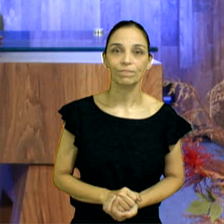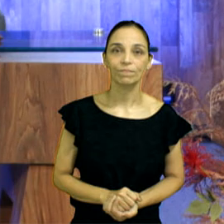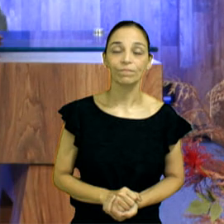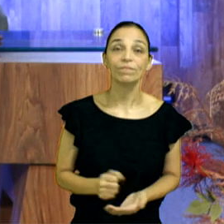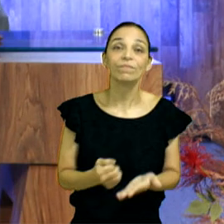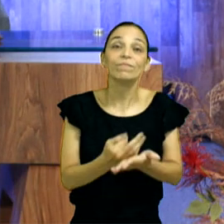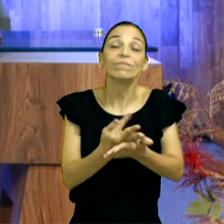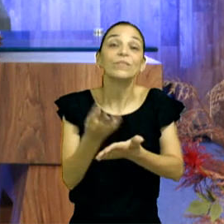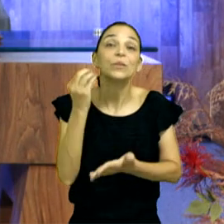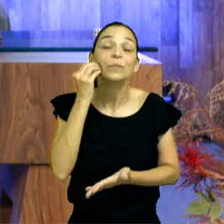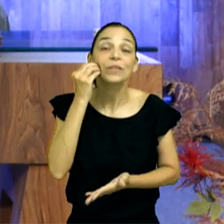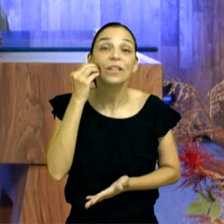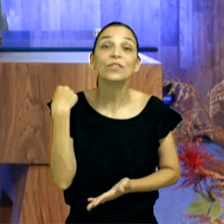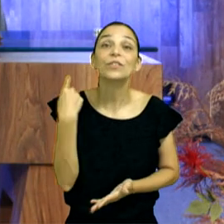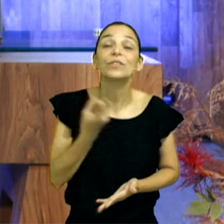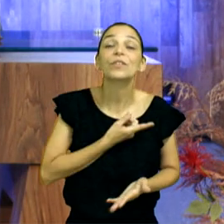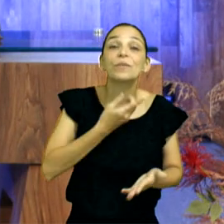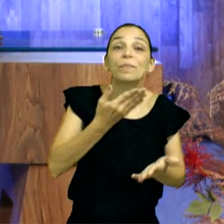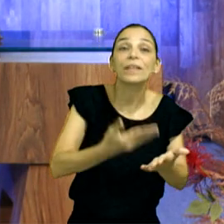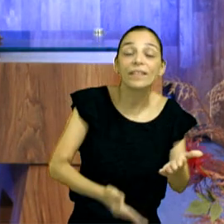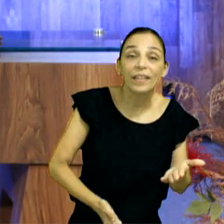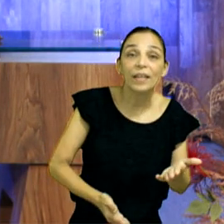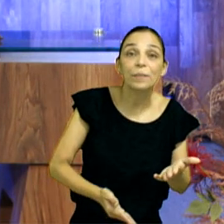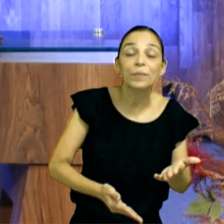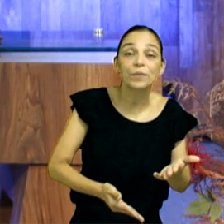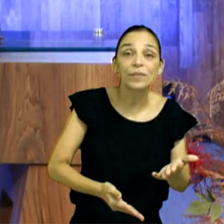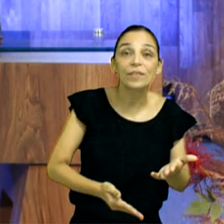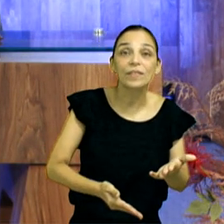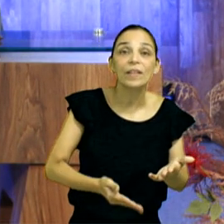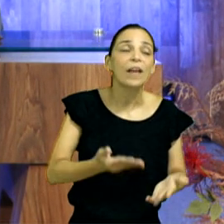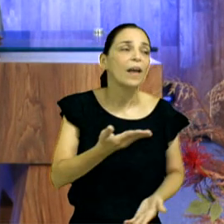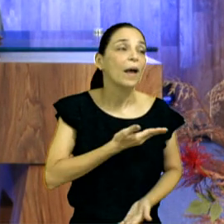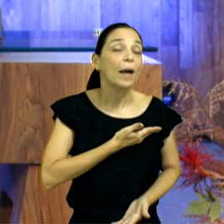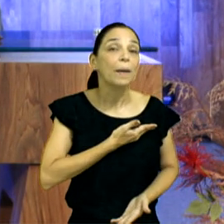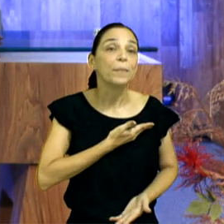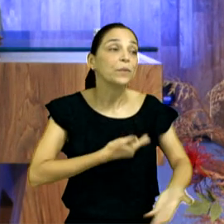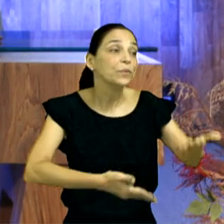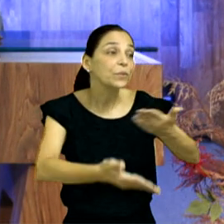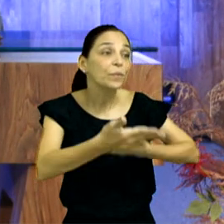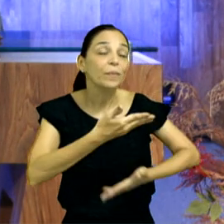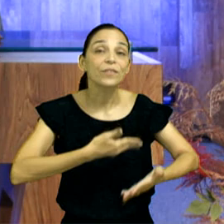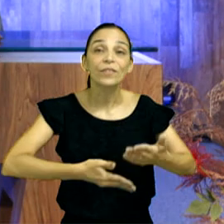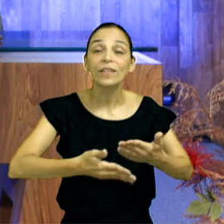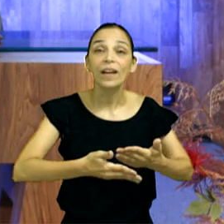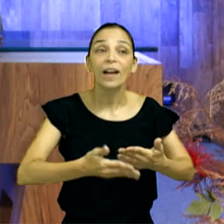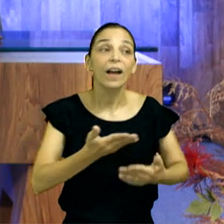Quantas oportunidades nós já perdemos de falar para amigos que já se foram? Não é?